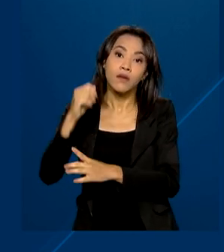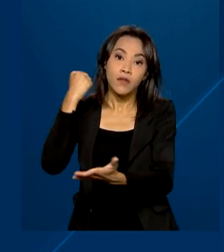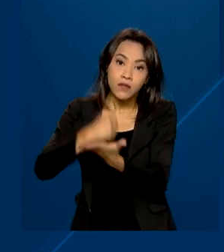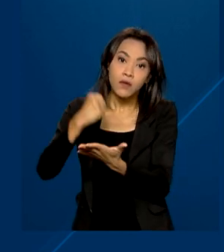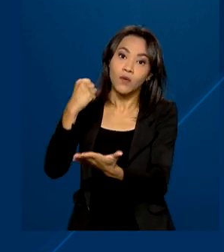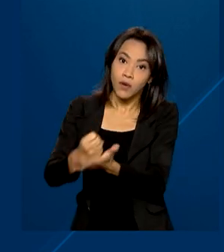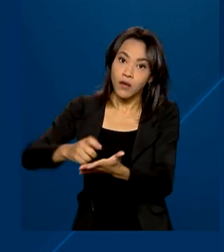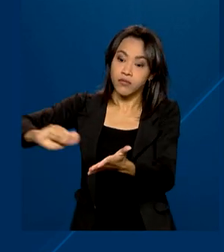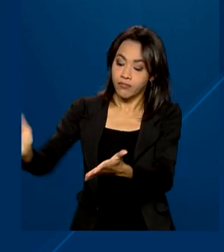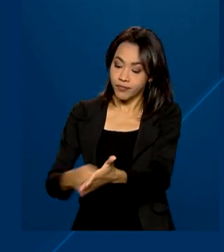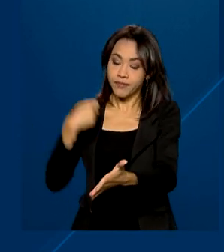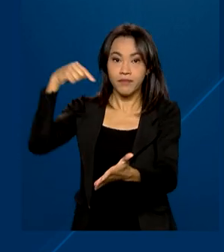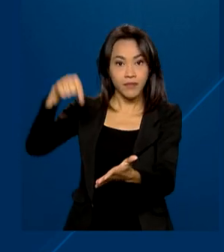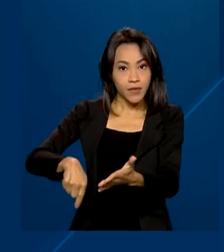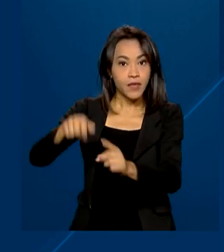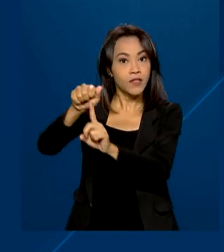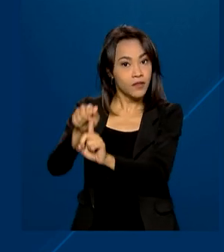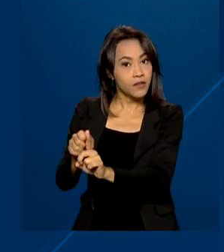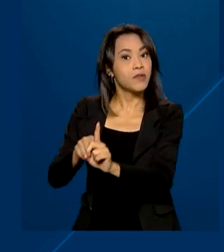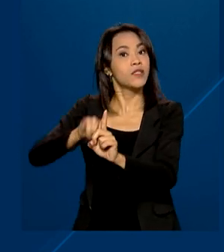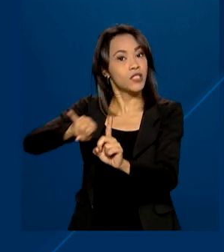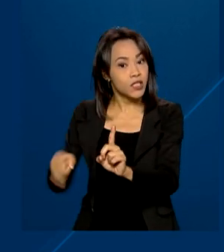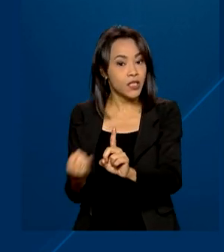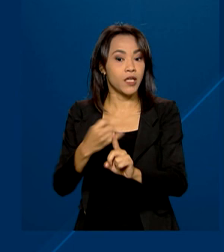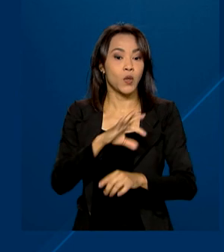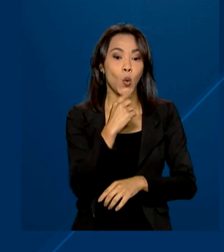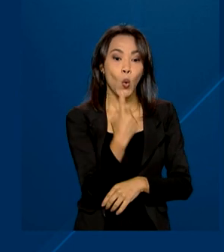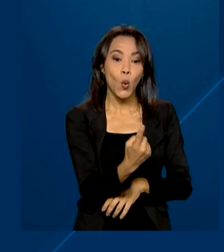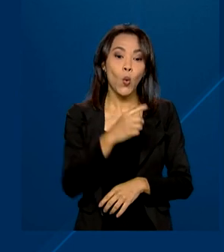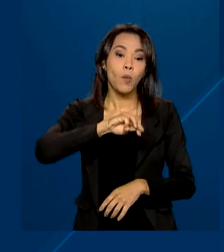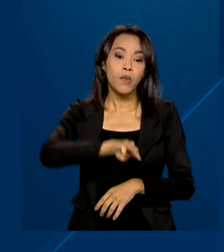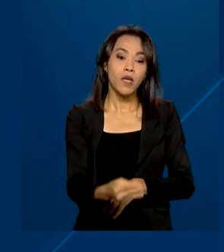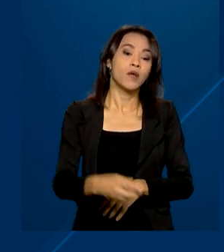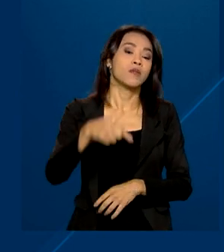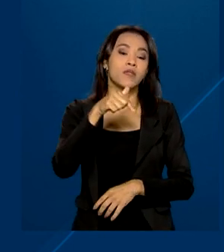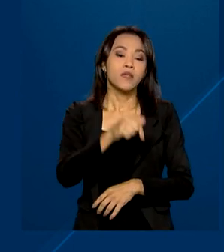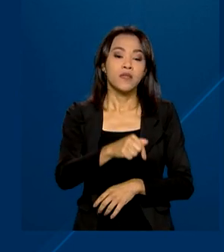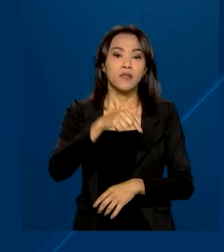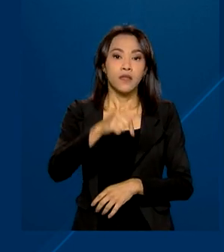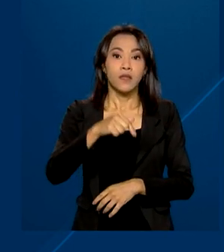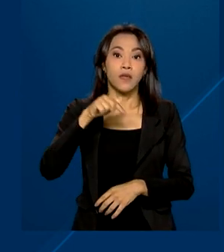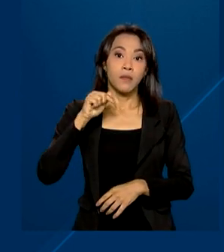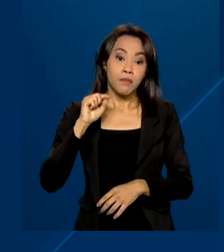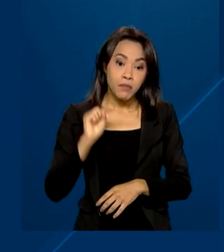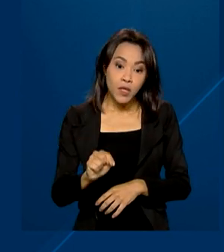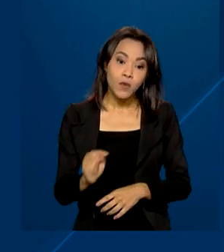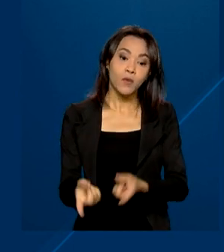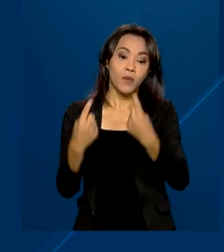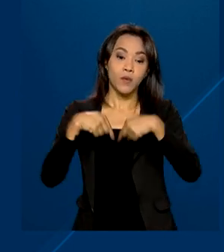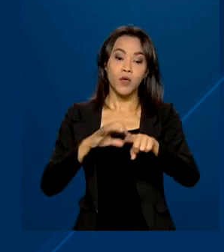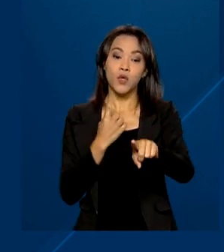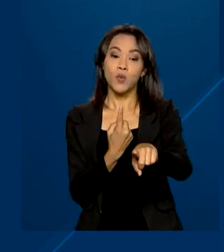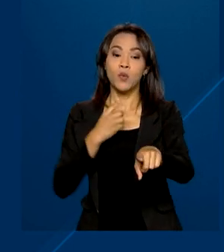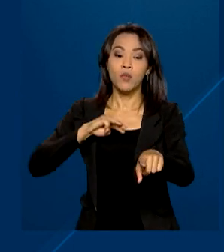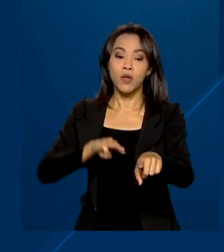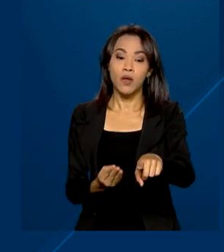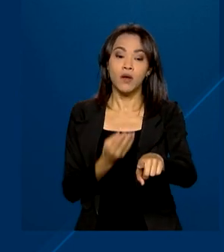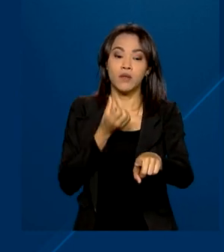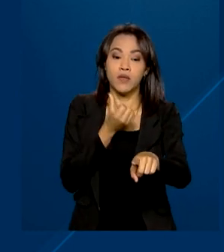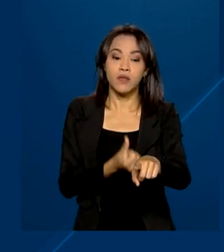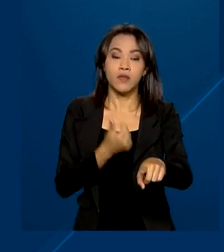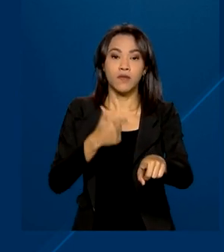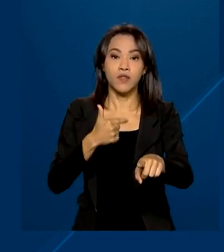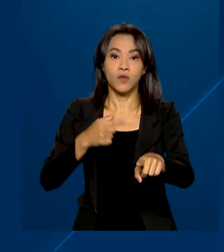janeiro deste ano. Foram mais de 1 milhão e 770 mil contratações e 1 milhão e 622